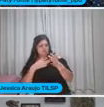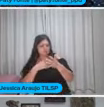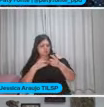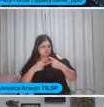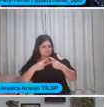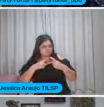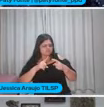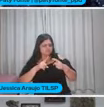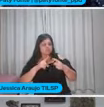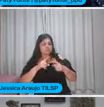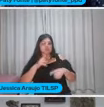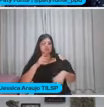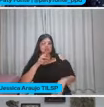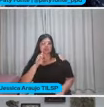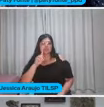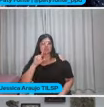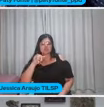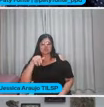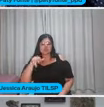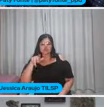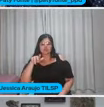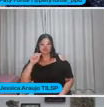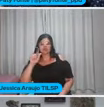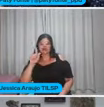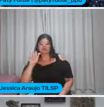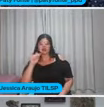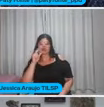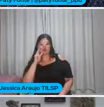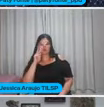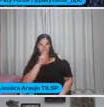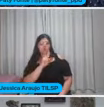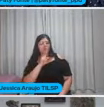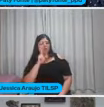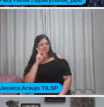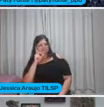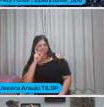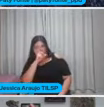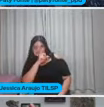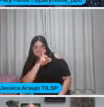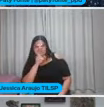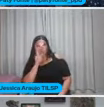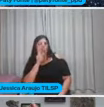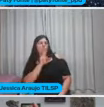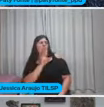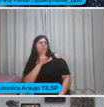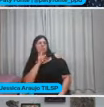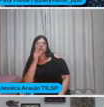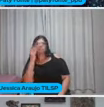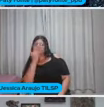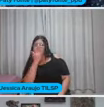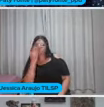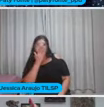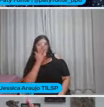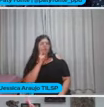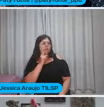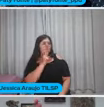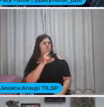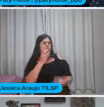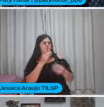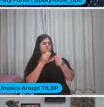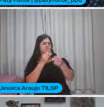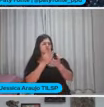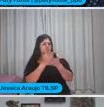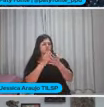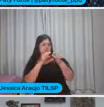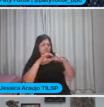Já falou disso Muitas vezes O olhar complexo É um olhar Que não é enviesado É um olhar Que não é fragmentado